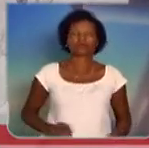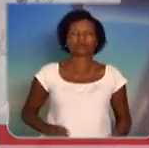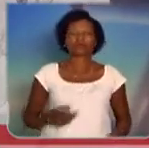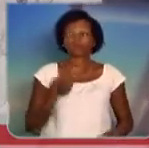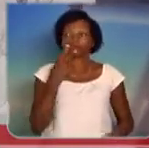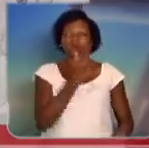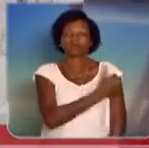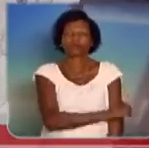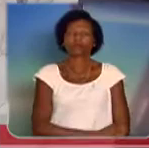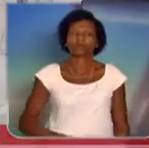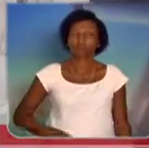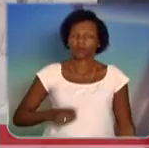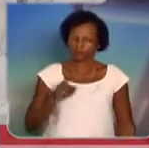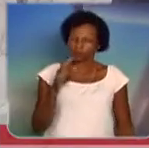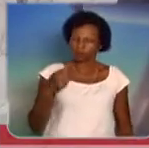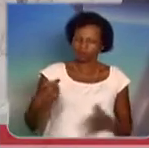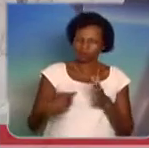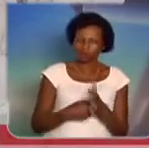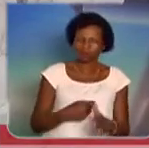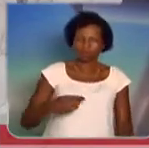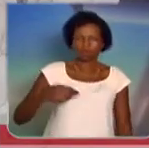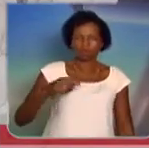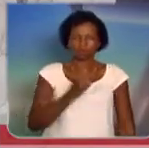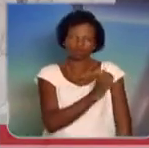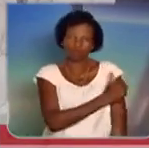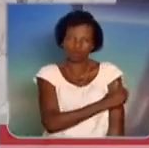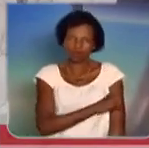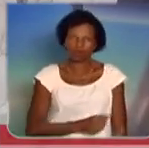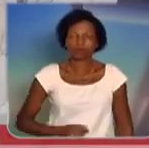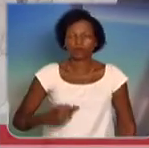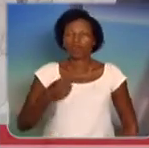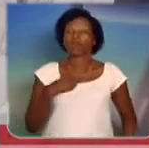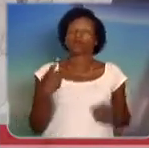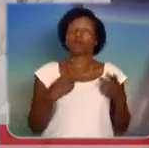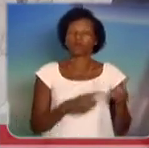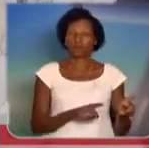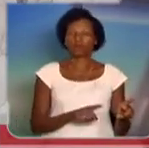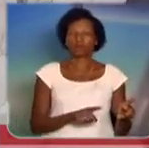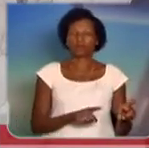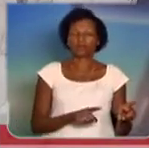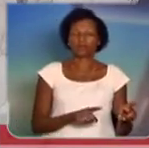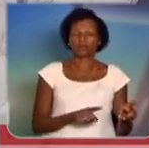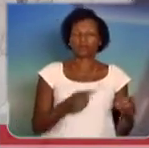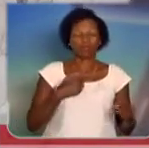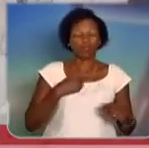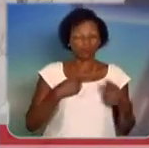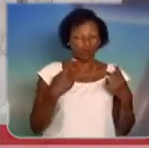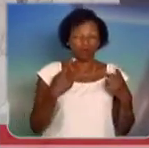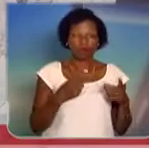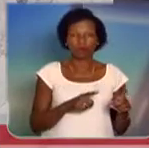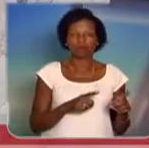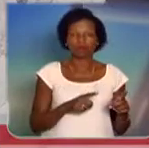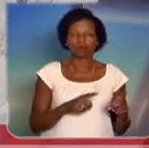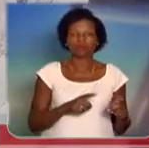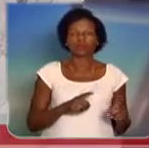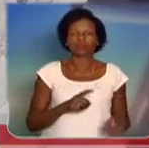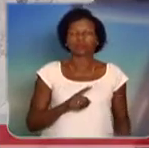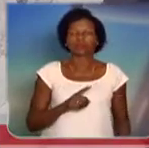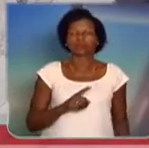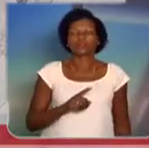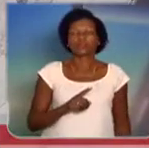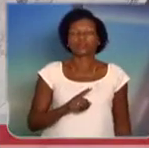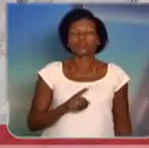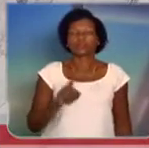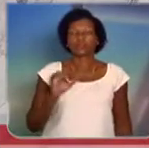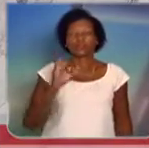acabou de me perguntar sobre o Rio de Janeiro. Eu, a princípio, sou contra o que está sendo feito. Não sou contra uma intervenção, se fosse